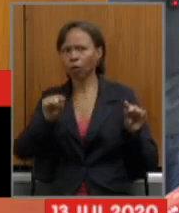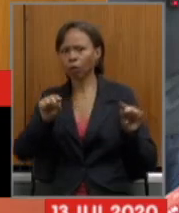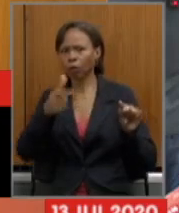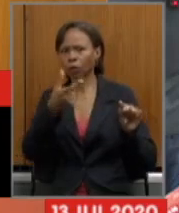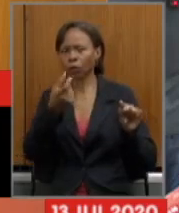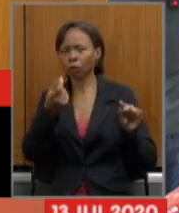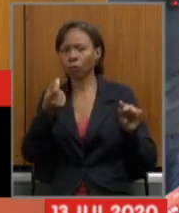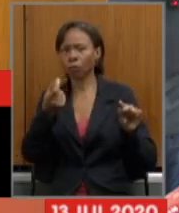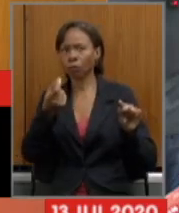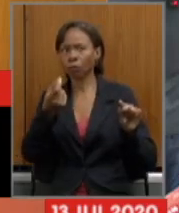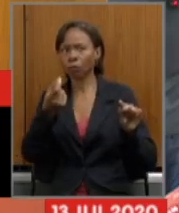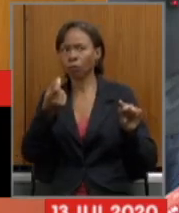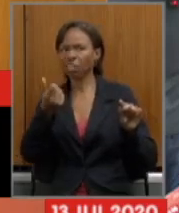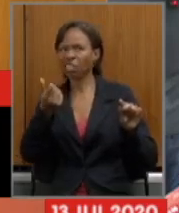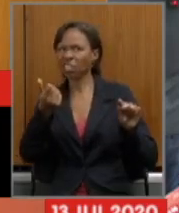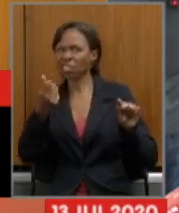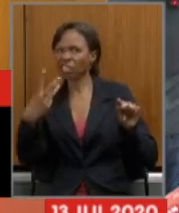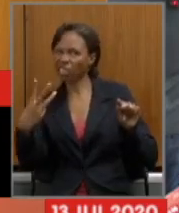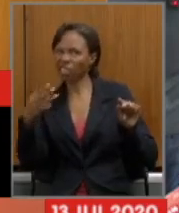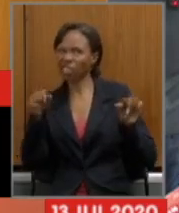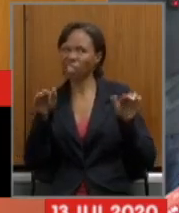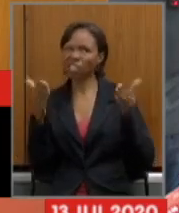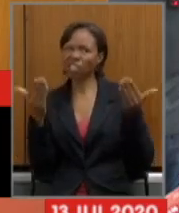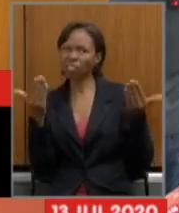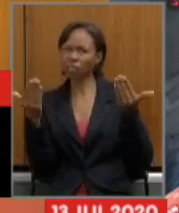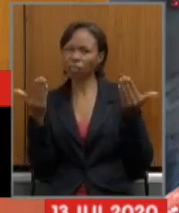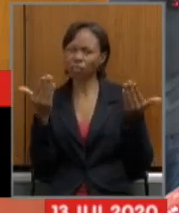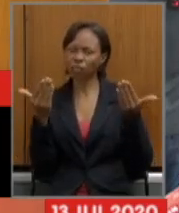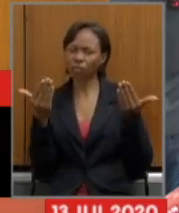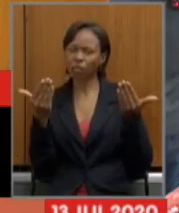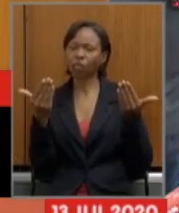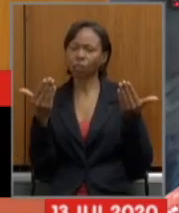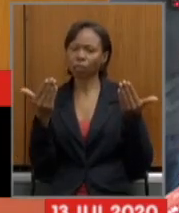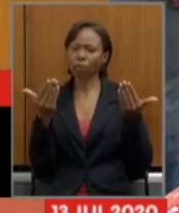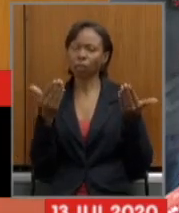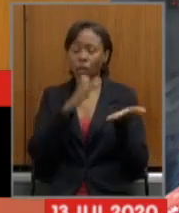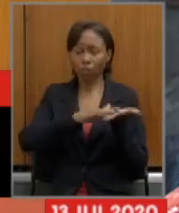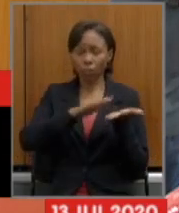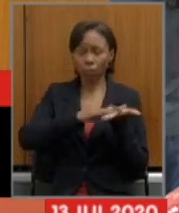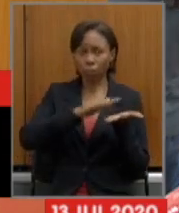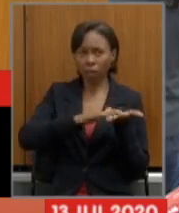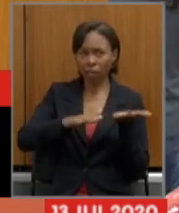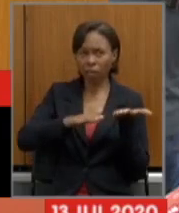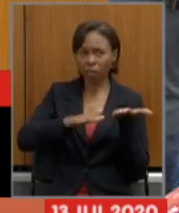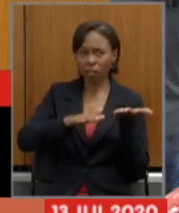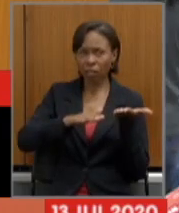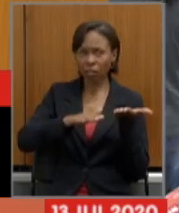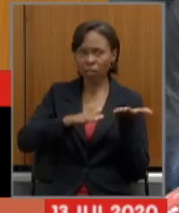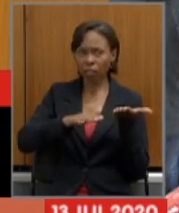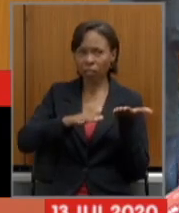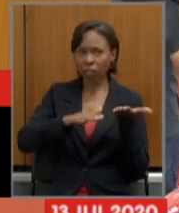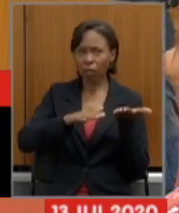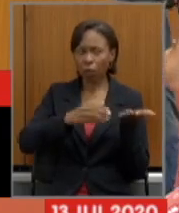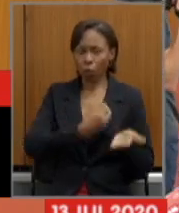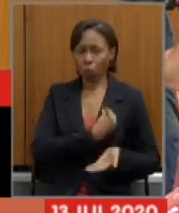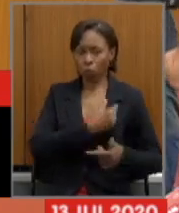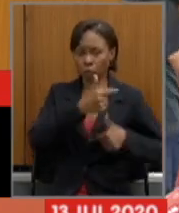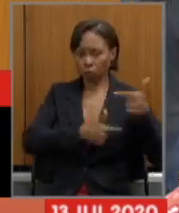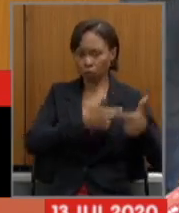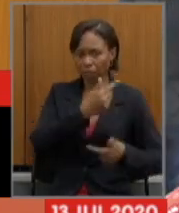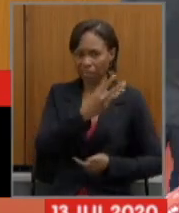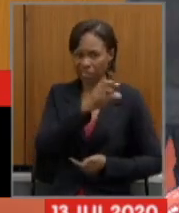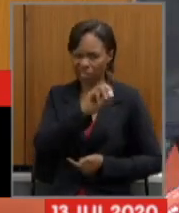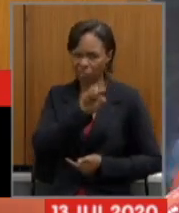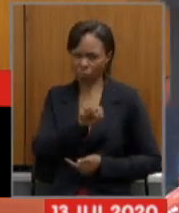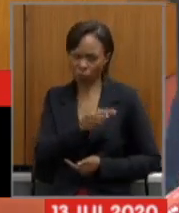enquanto as despesas com pessoal ativo subiram 30,5%, as despesas com pessoal